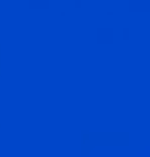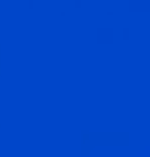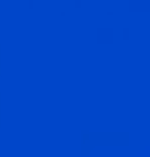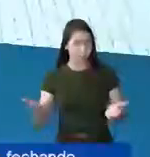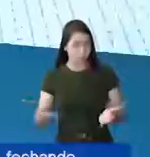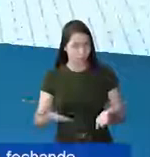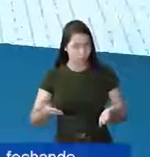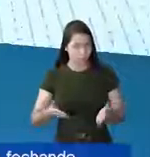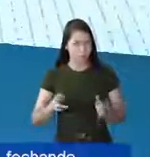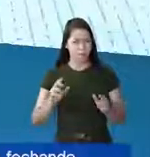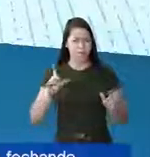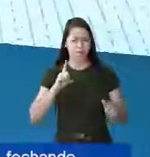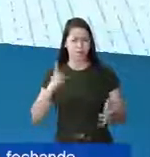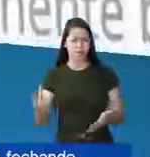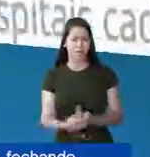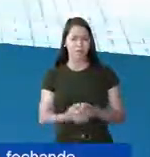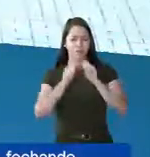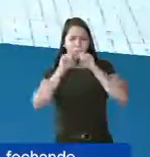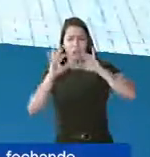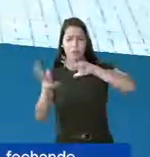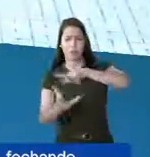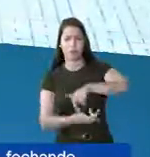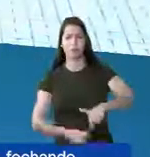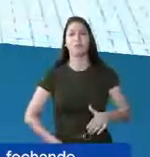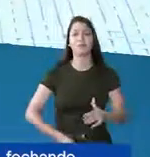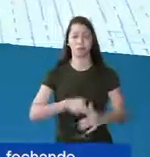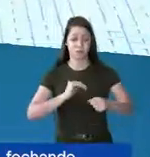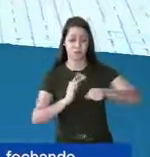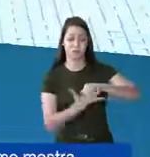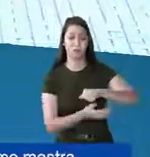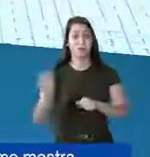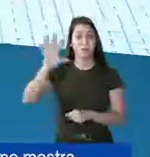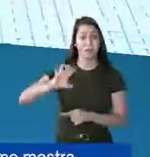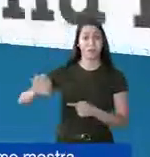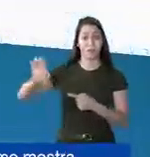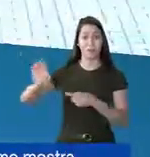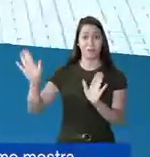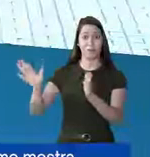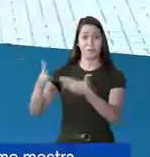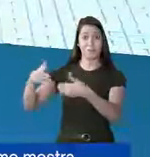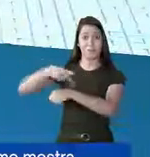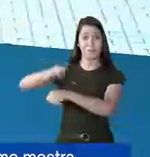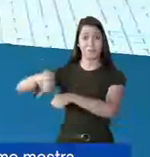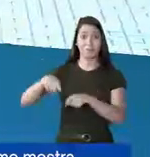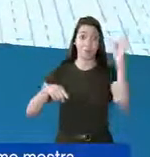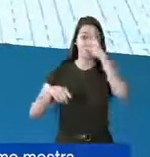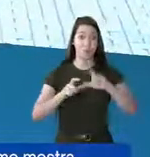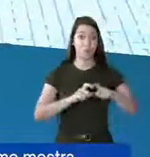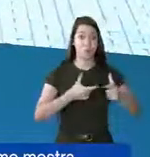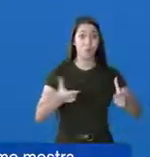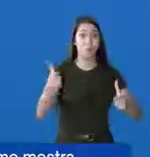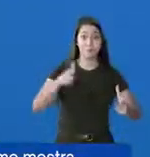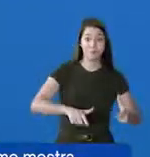E agora que vemos uma segunda onda da Covid atingir a Europa, fechando países e voltando a crescer em algumas regiões do